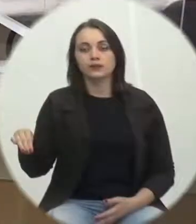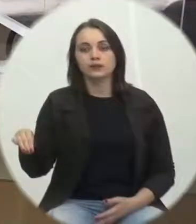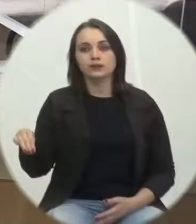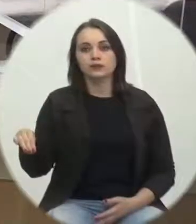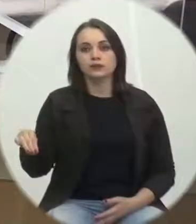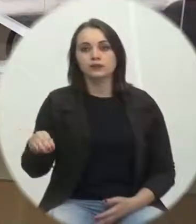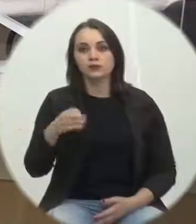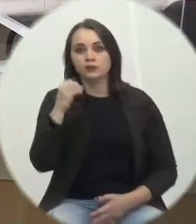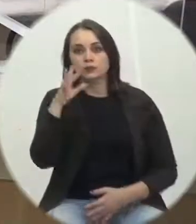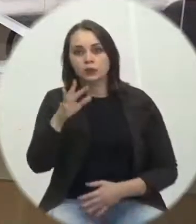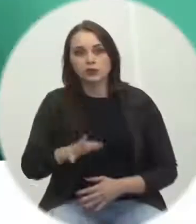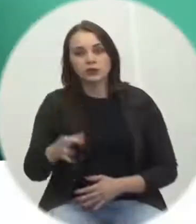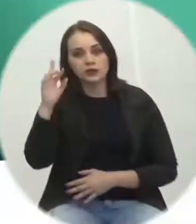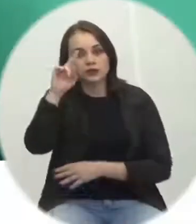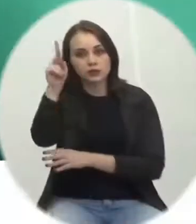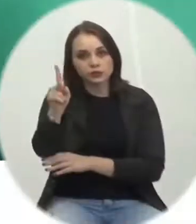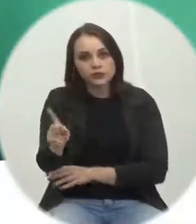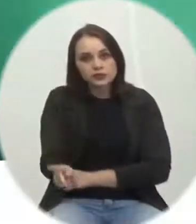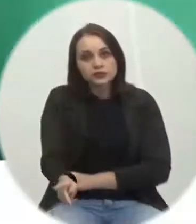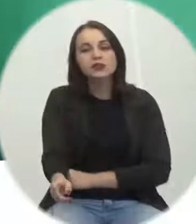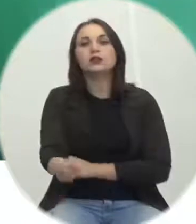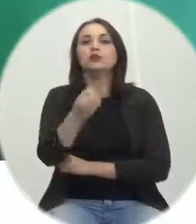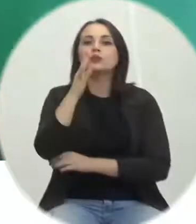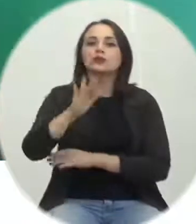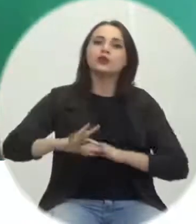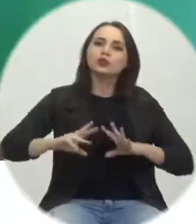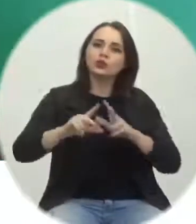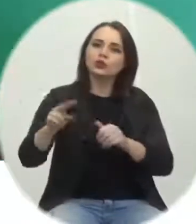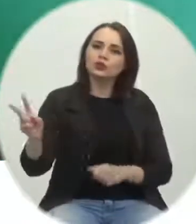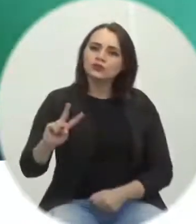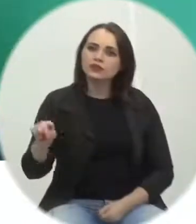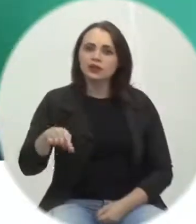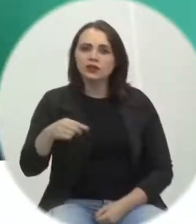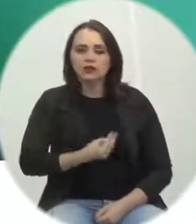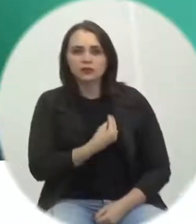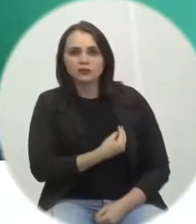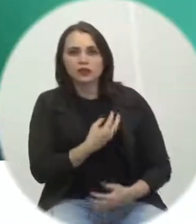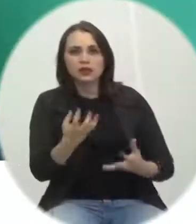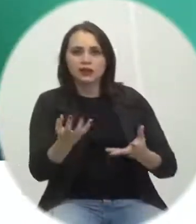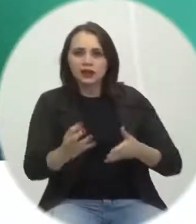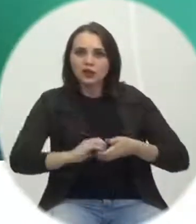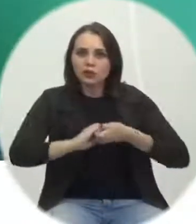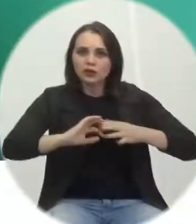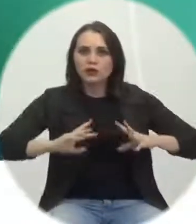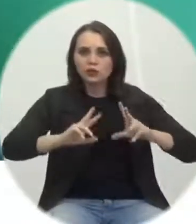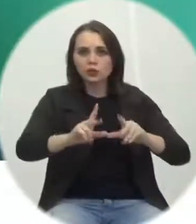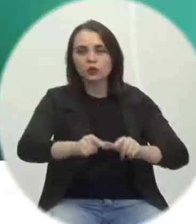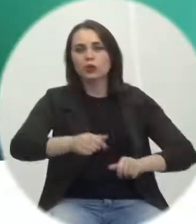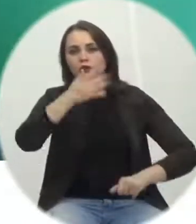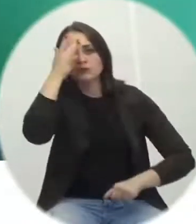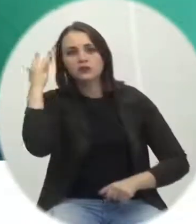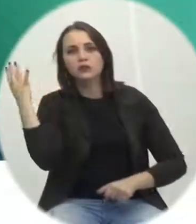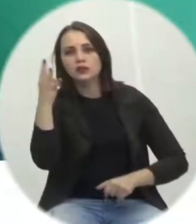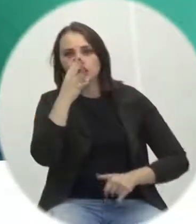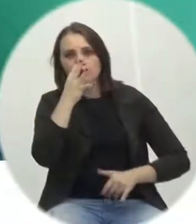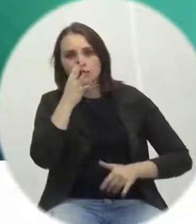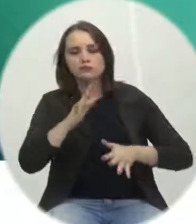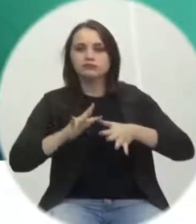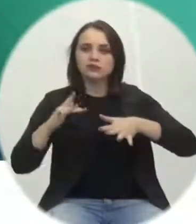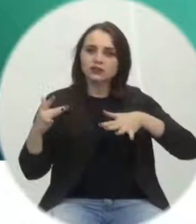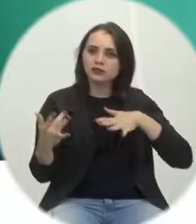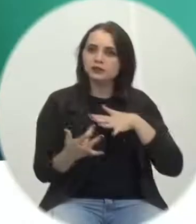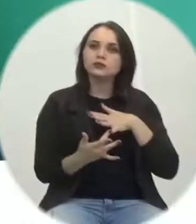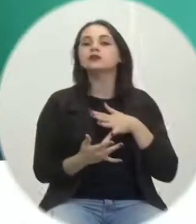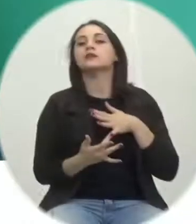Boa tarde, senhor presidente. Boa tarde a todos os vereadores presentes. Quero saudar todo o público presente nos acompanhando de modo